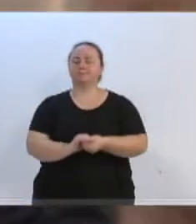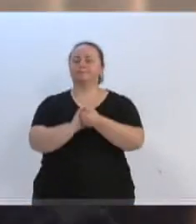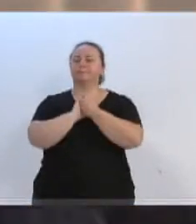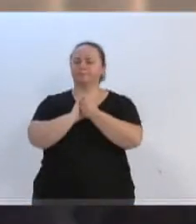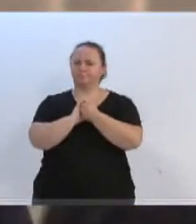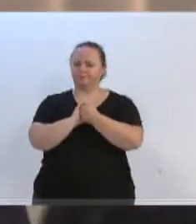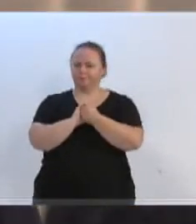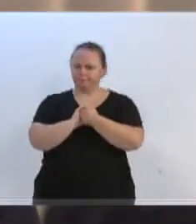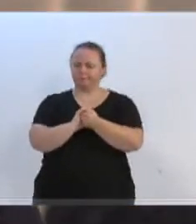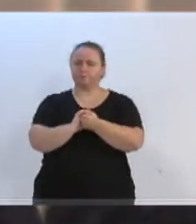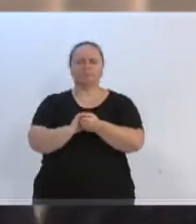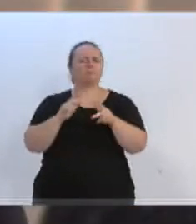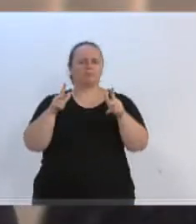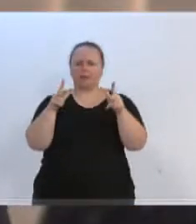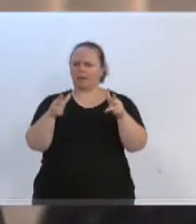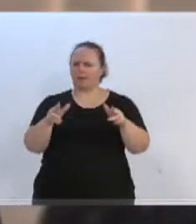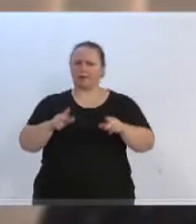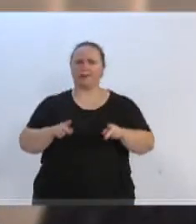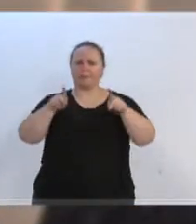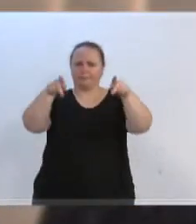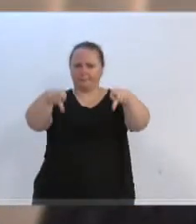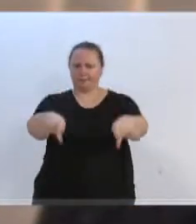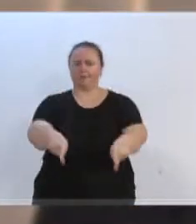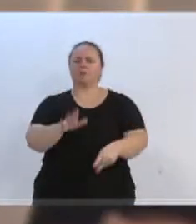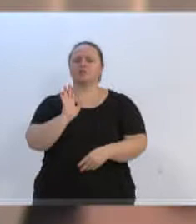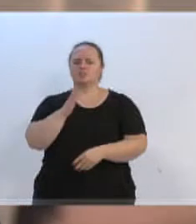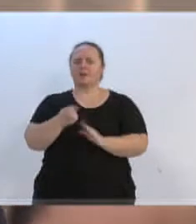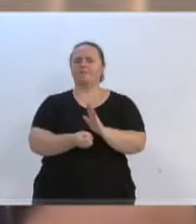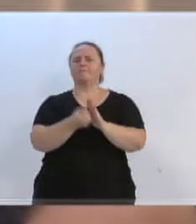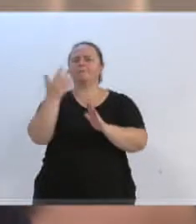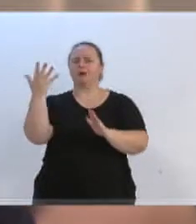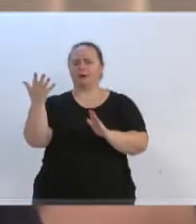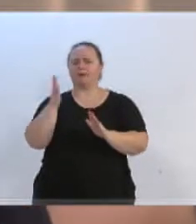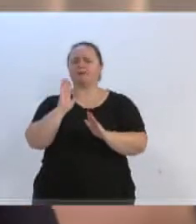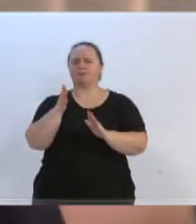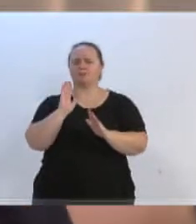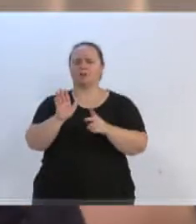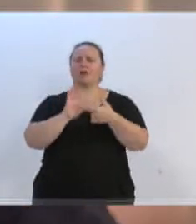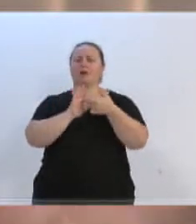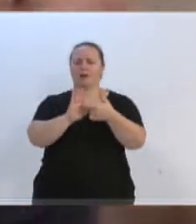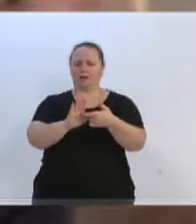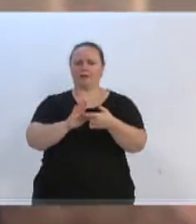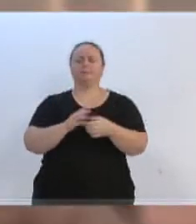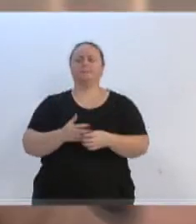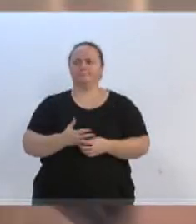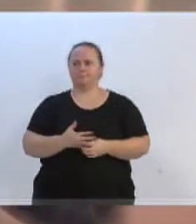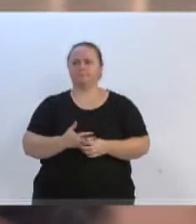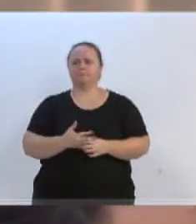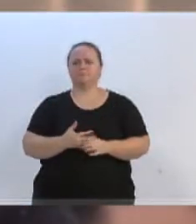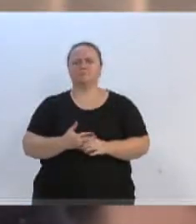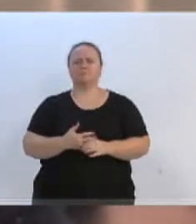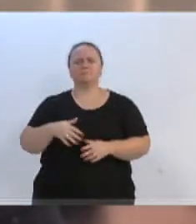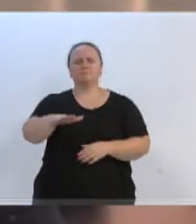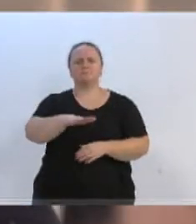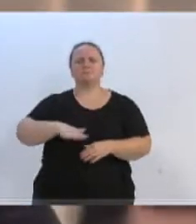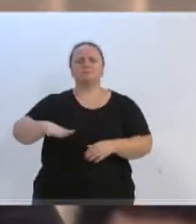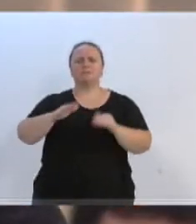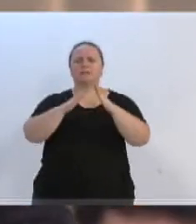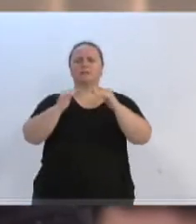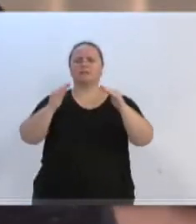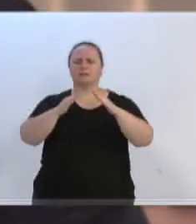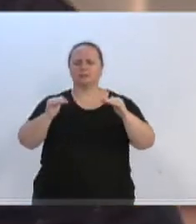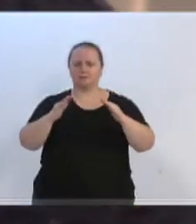Acredito que seja a mesma que, por diversas vezes, a gente já mostrou aqui também, ali na região do texto salto, na